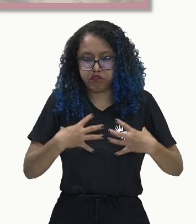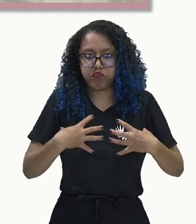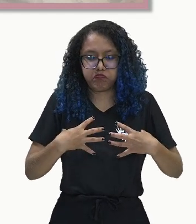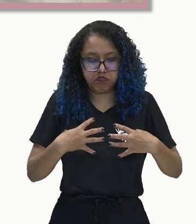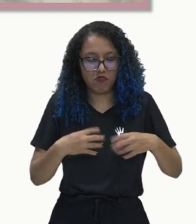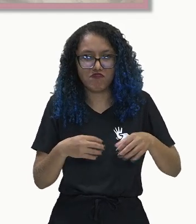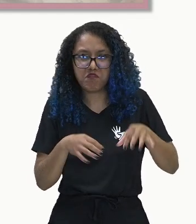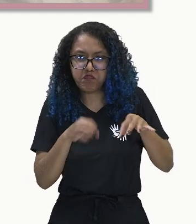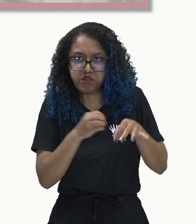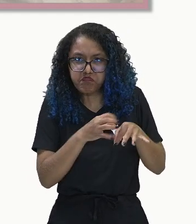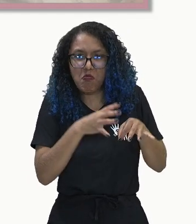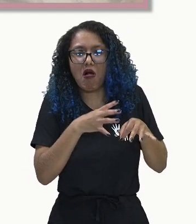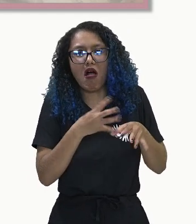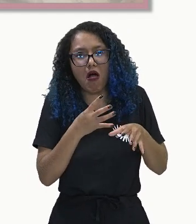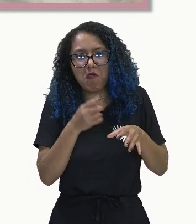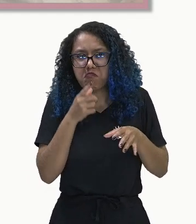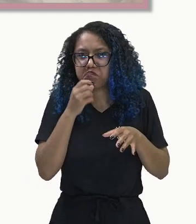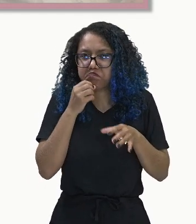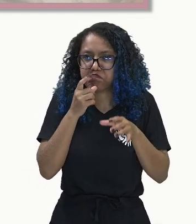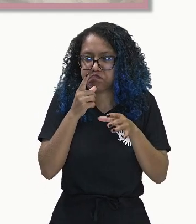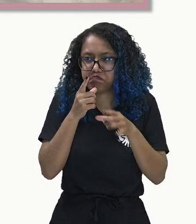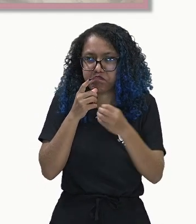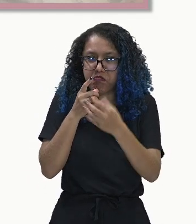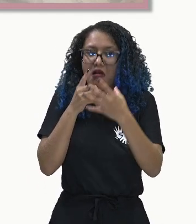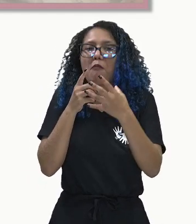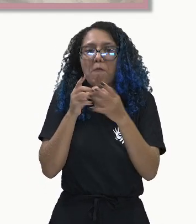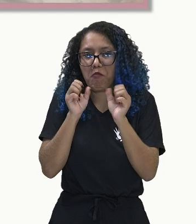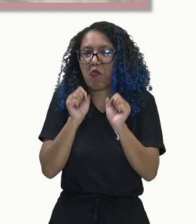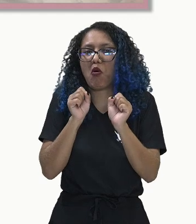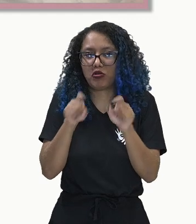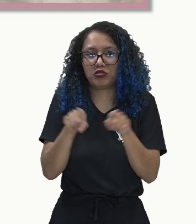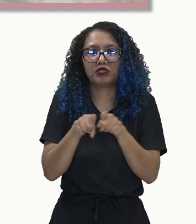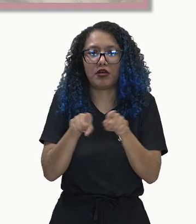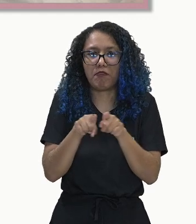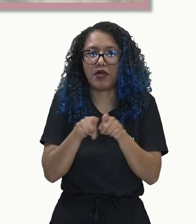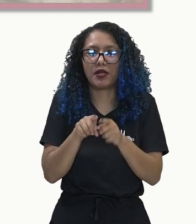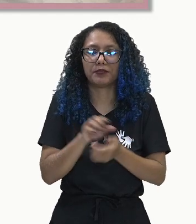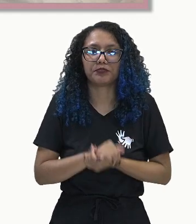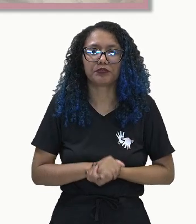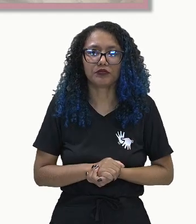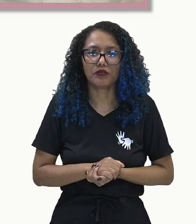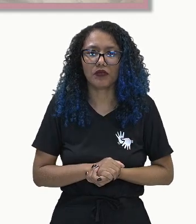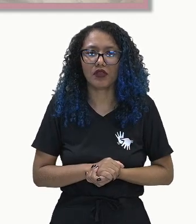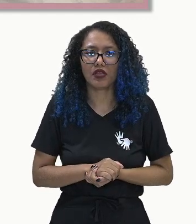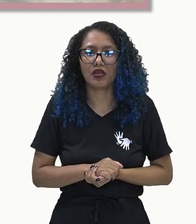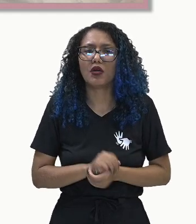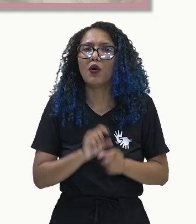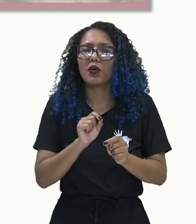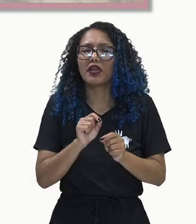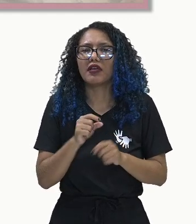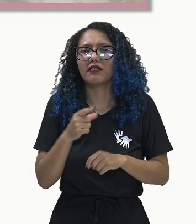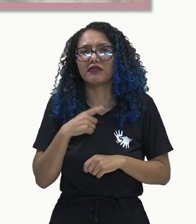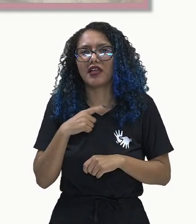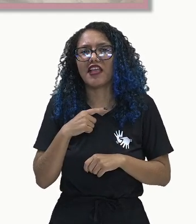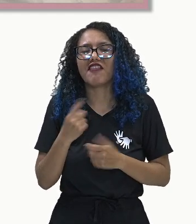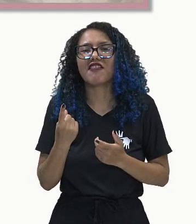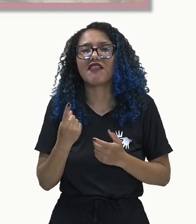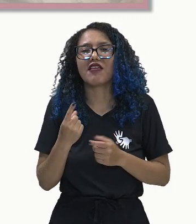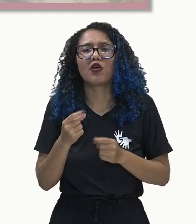A elefantiase é principalmente causada por nematódeos, que são vermes,